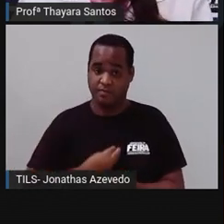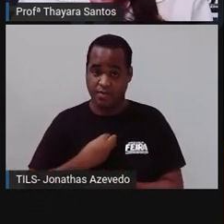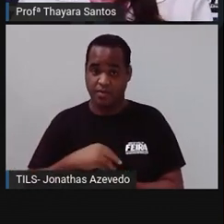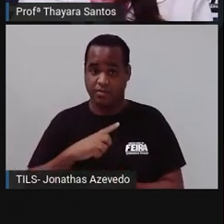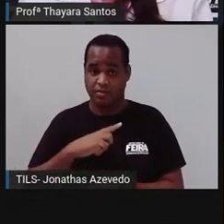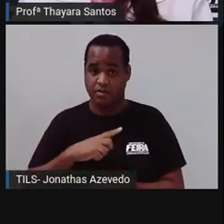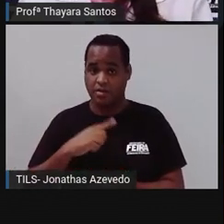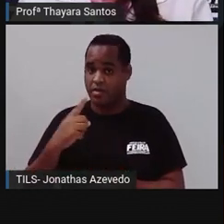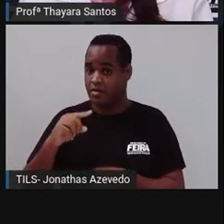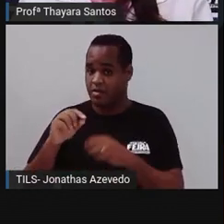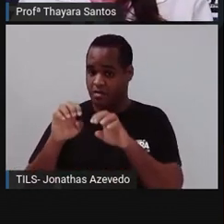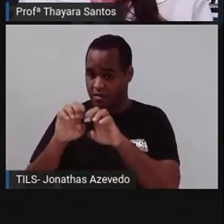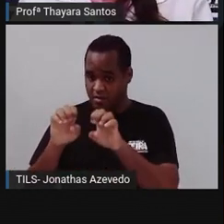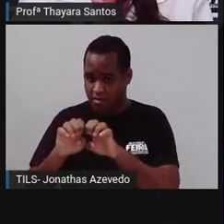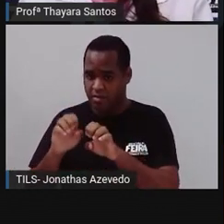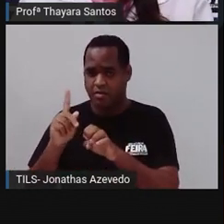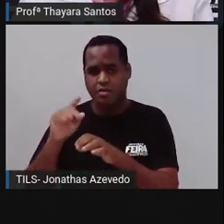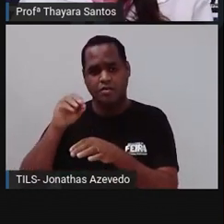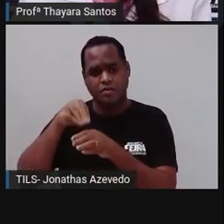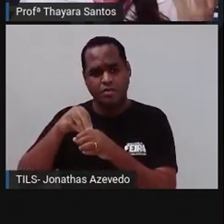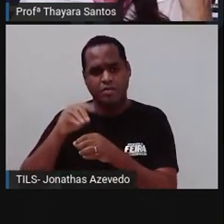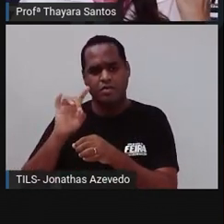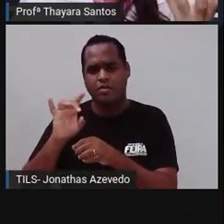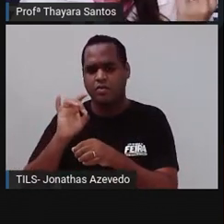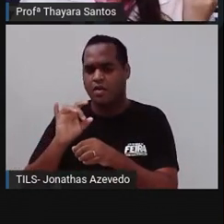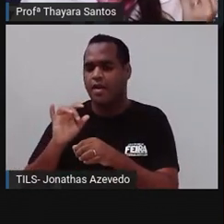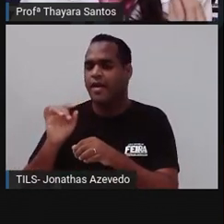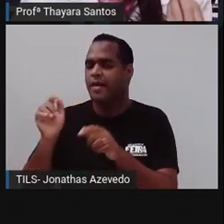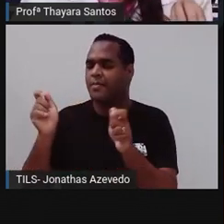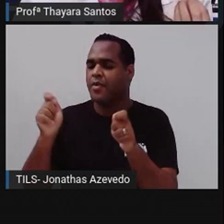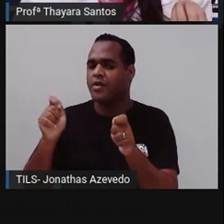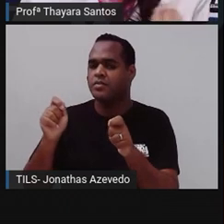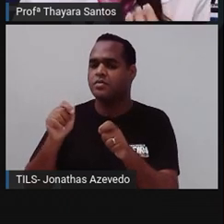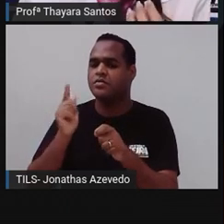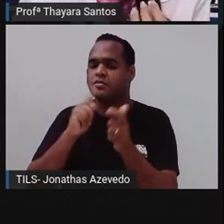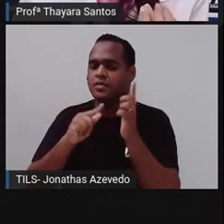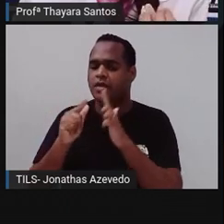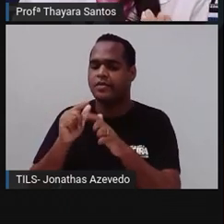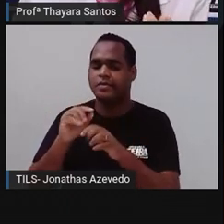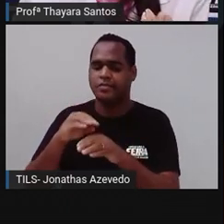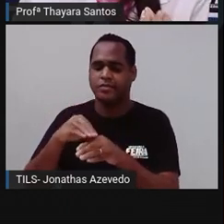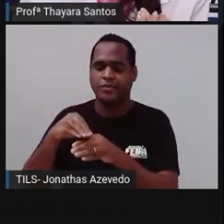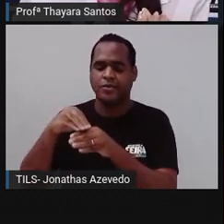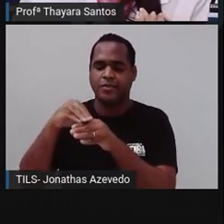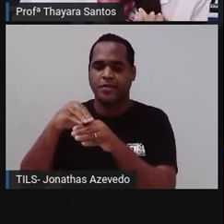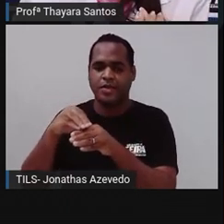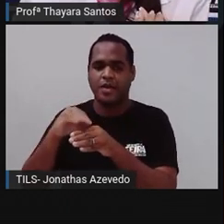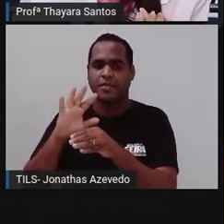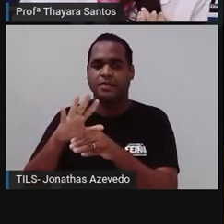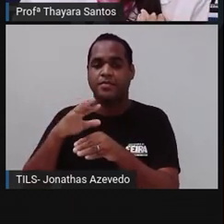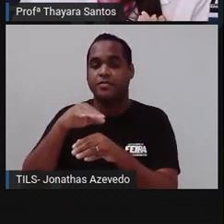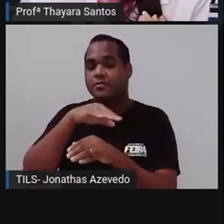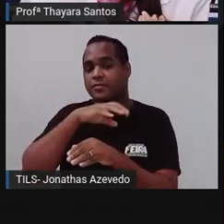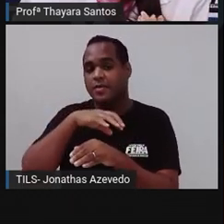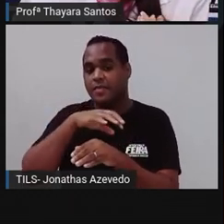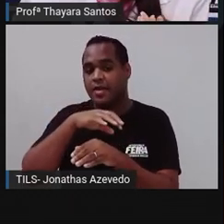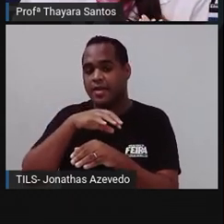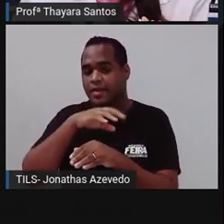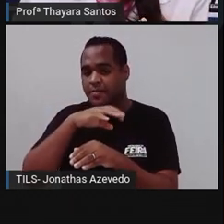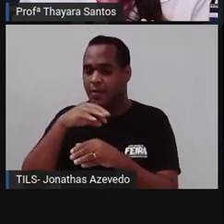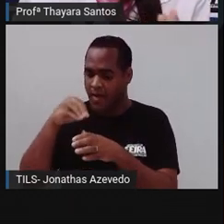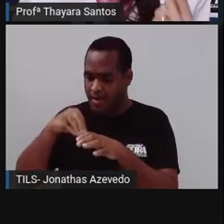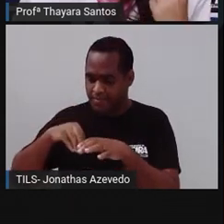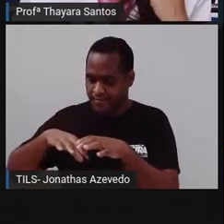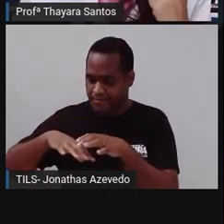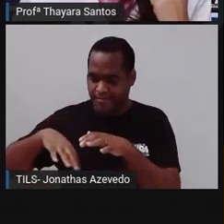não é essa estrutura aqui, não. Isso daqui é só uma bolsa que ajuda eles a flutuarem. O animal mesmo está aqui embaixo, essa parte de baixo